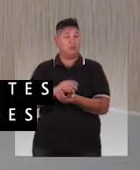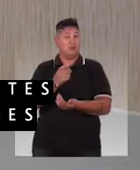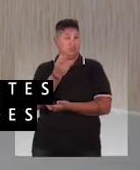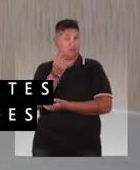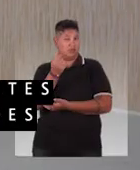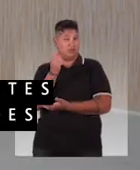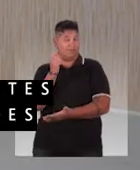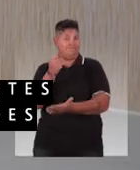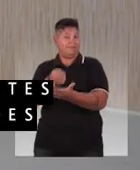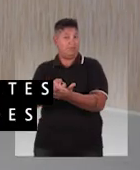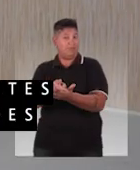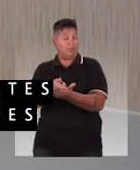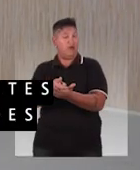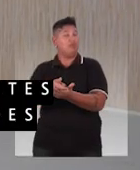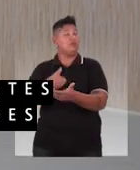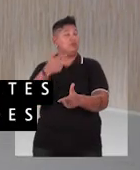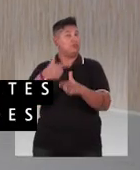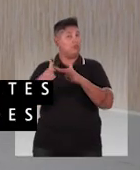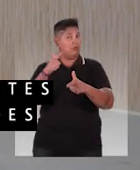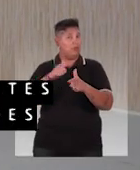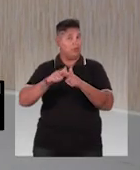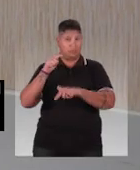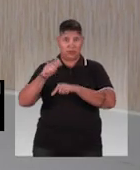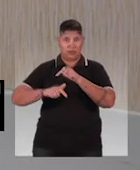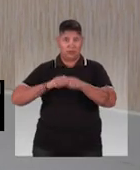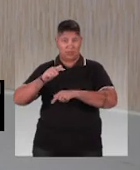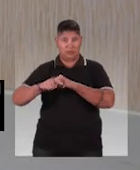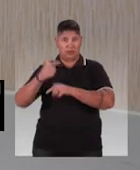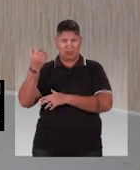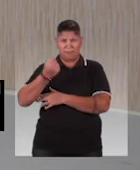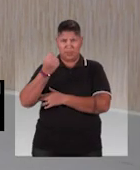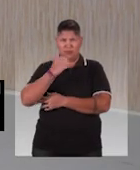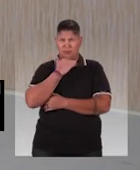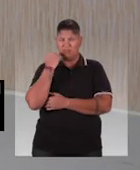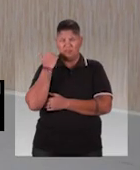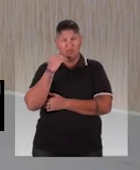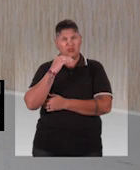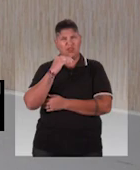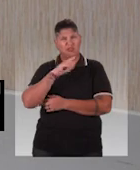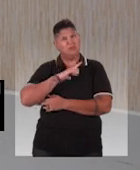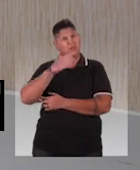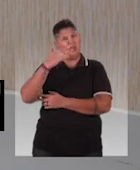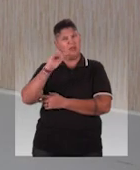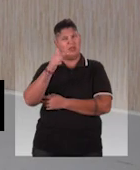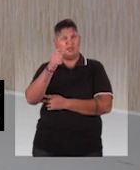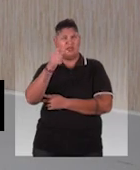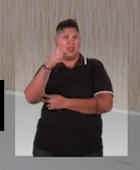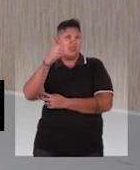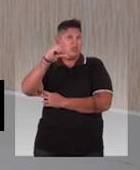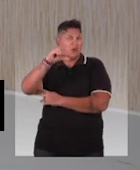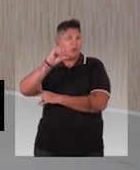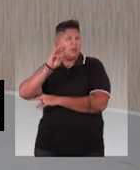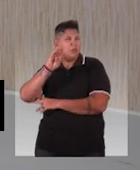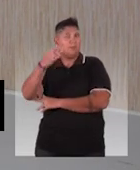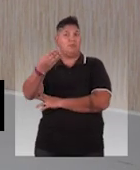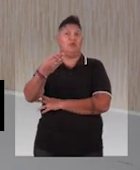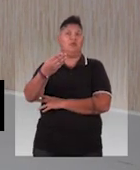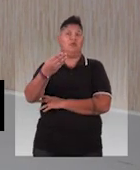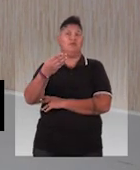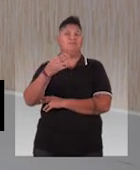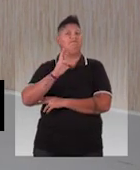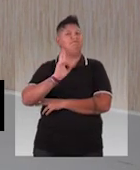Os gastos com acidentes de trabalho e pensões por morte custaram ao Brasil cerca de R 79